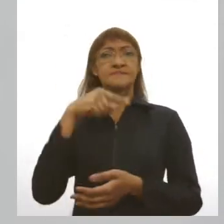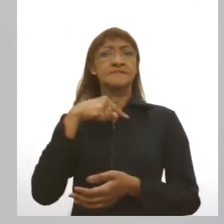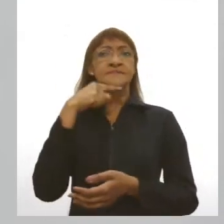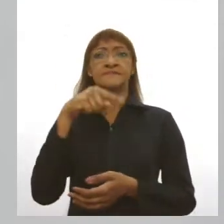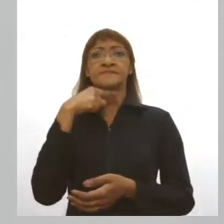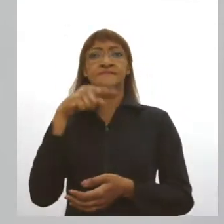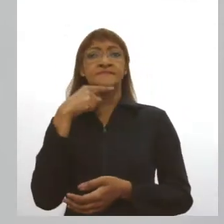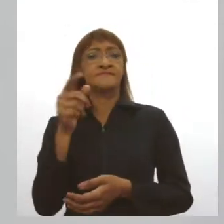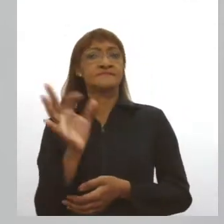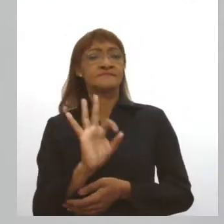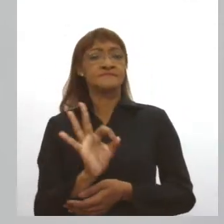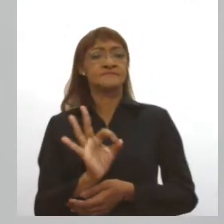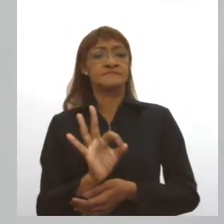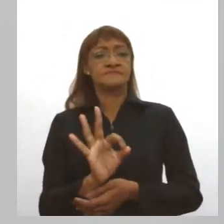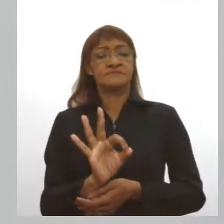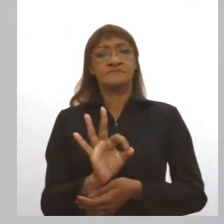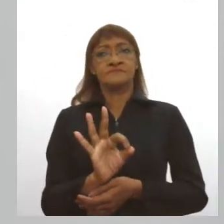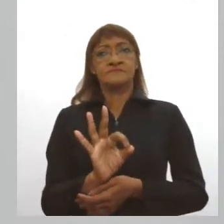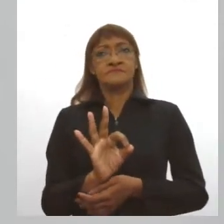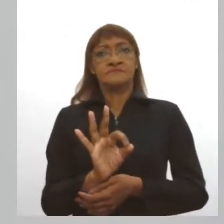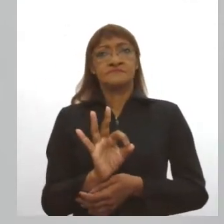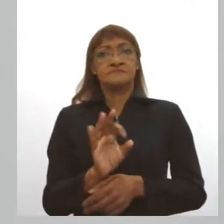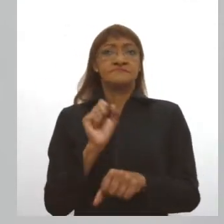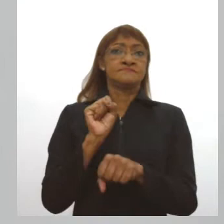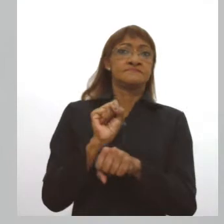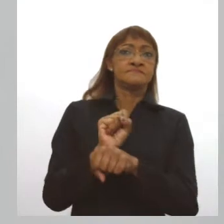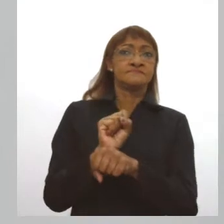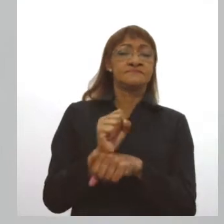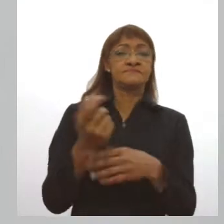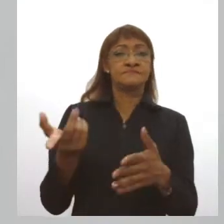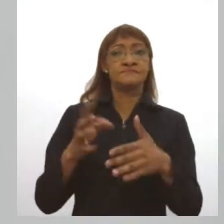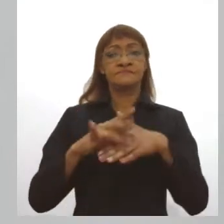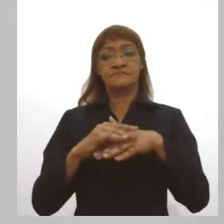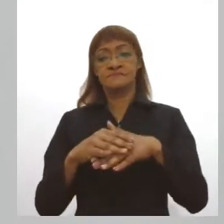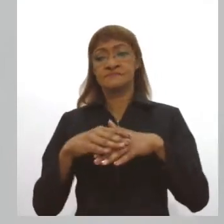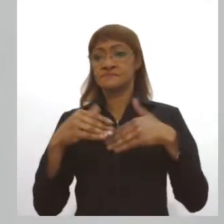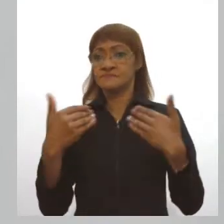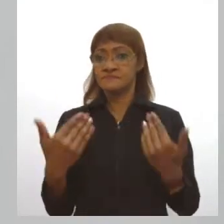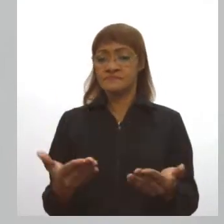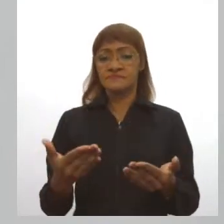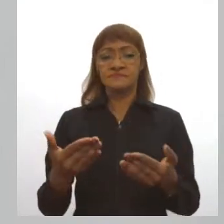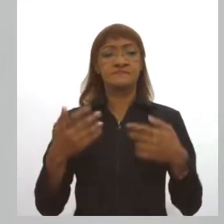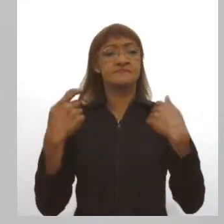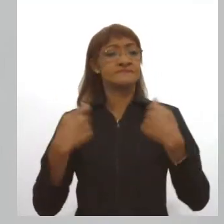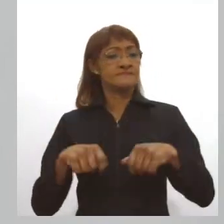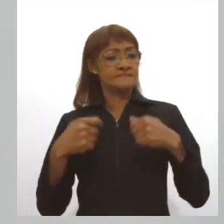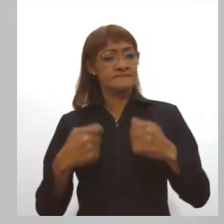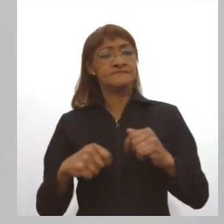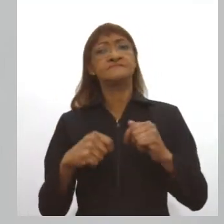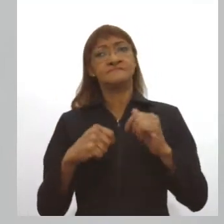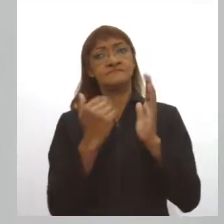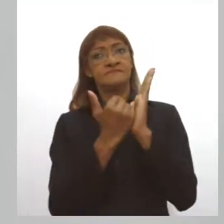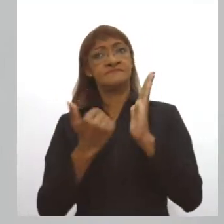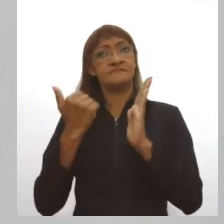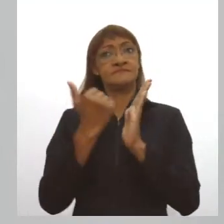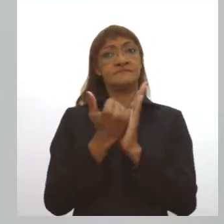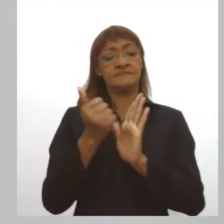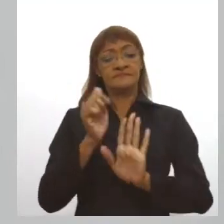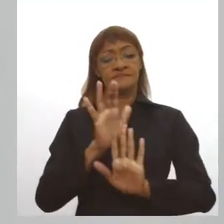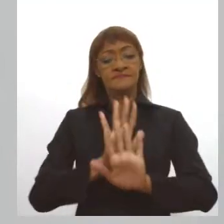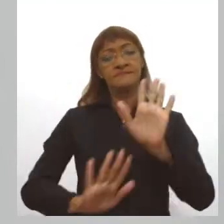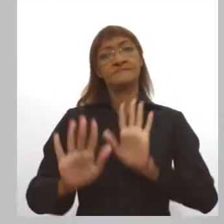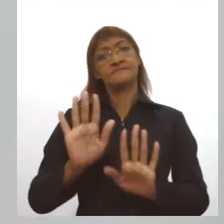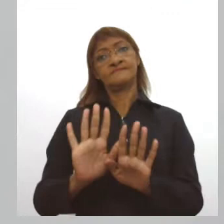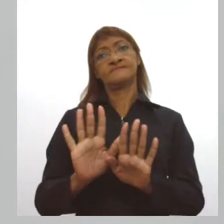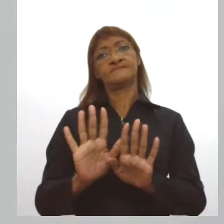a doença. Então, a gente precisa manter, redobrar as precauções no máximo possível,